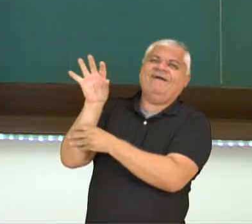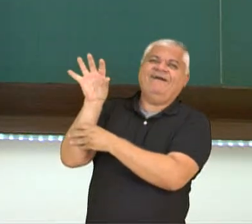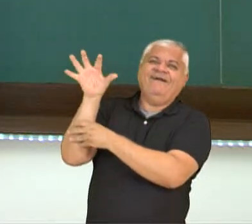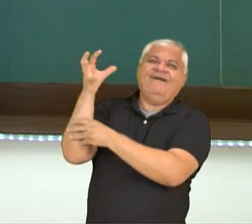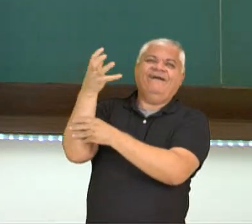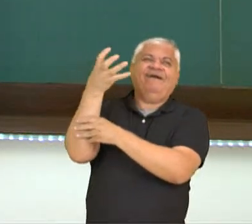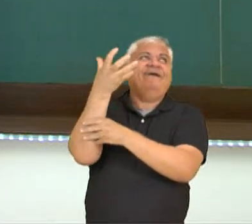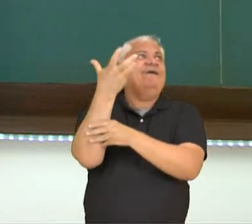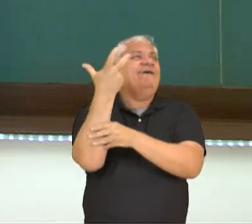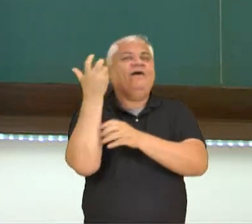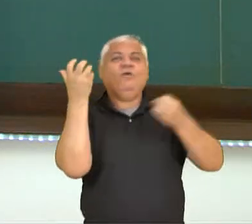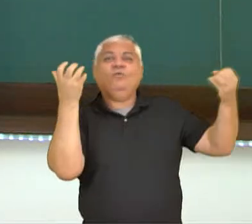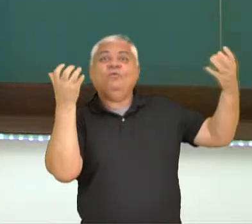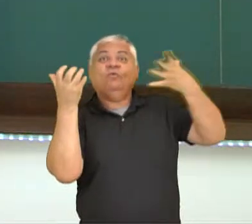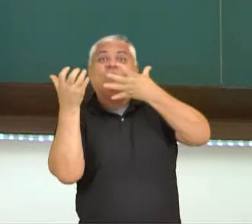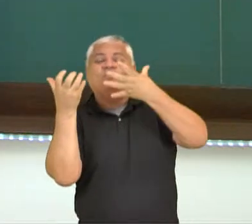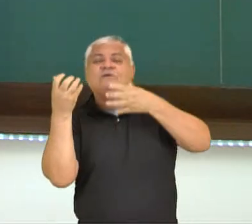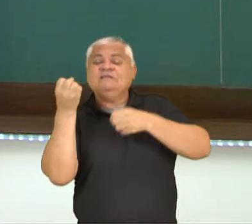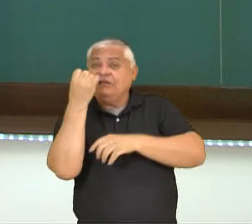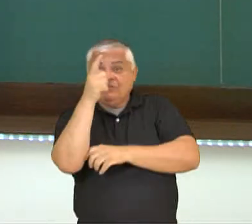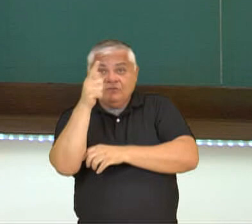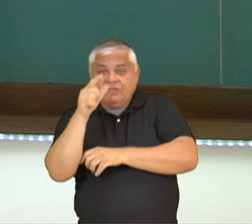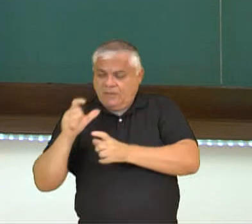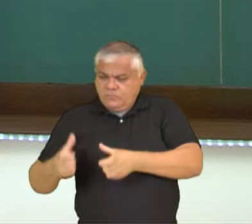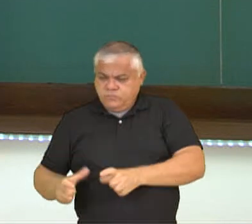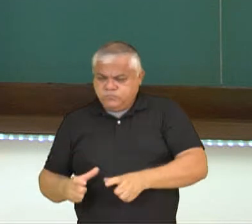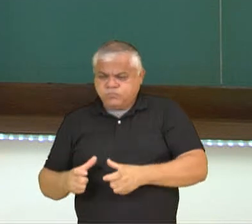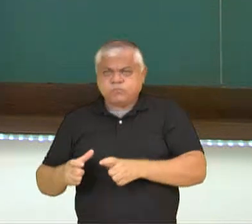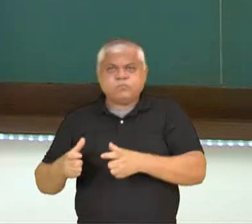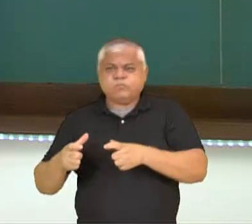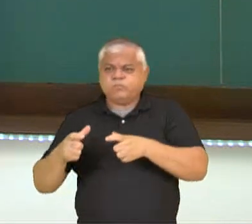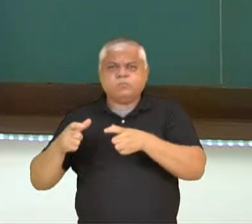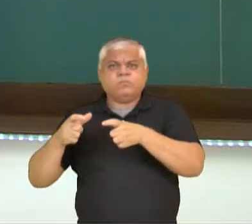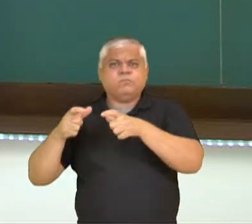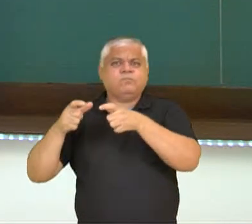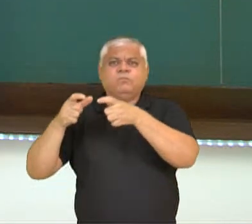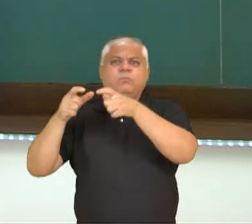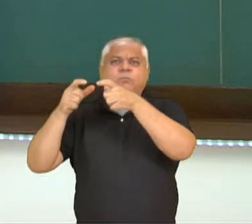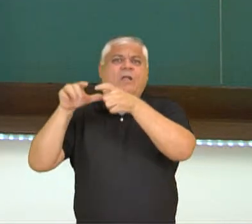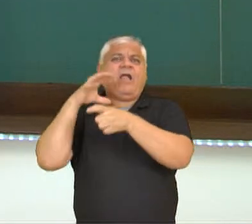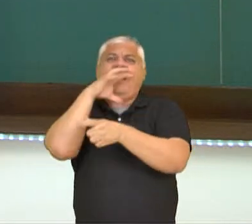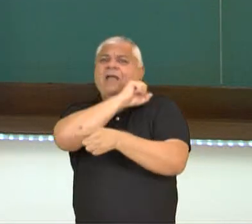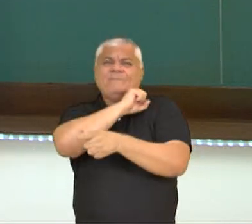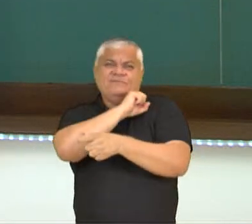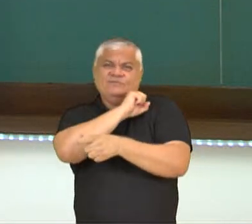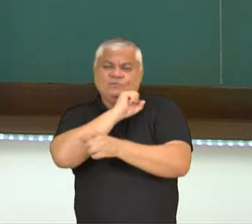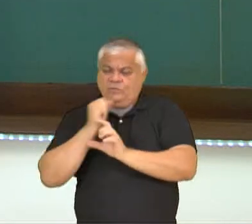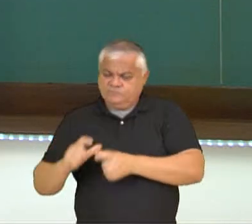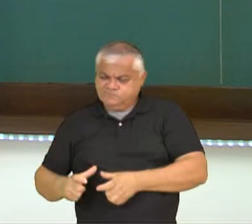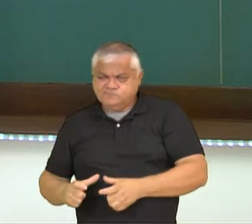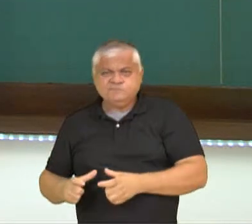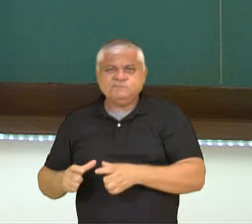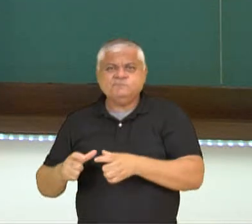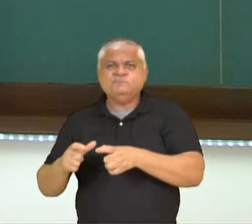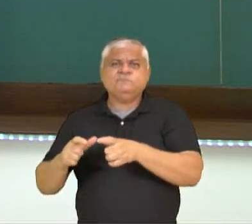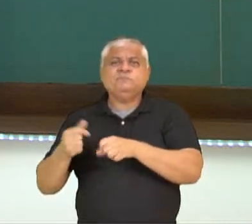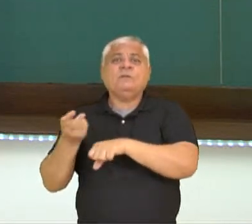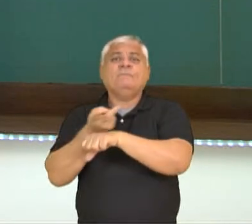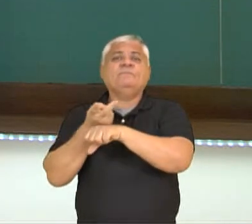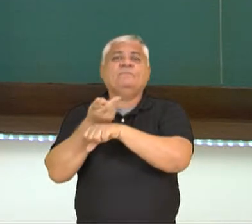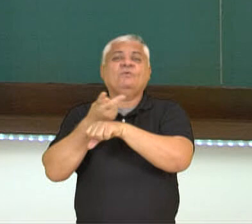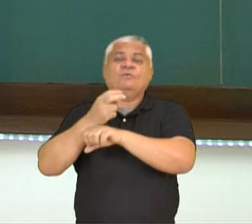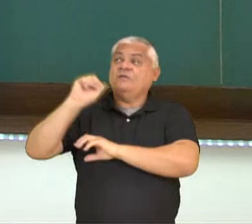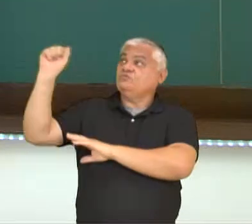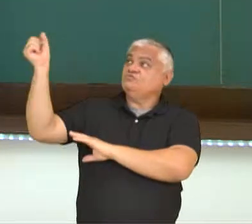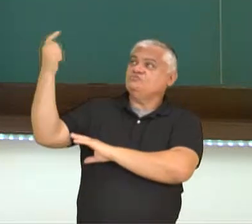luminosidade suficiente, esse caule acaba sendo produzido, crescendo muito rápido, à procura da luz e